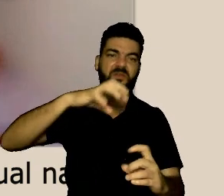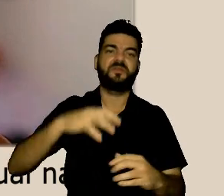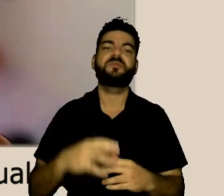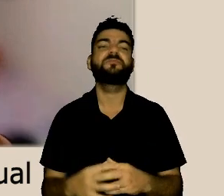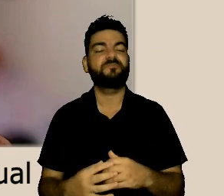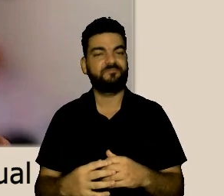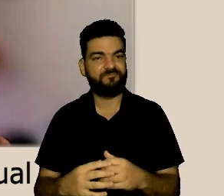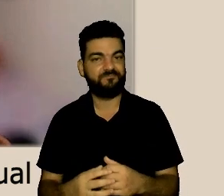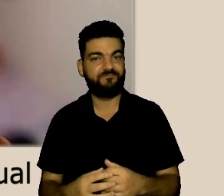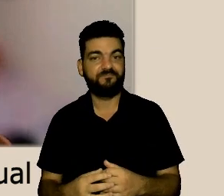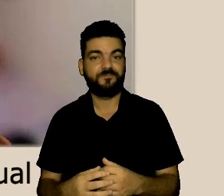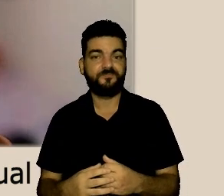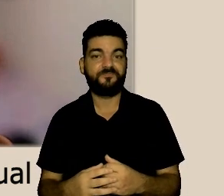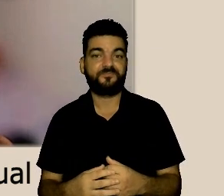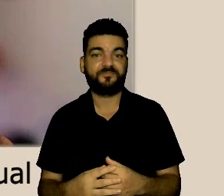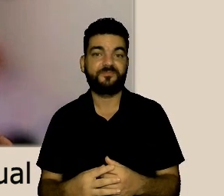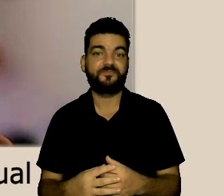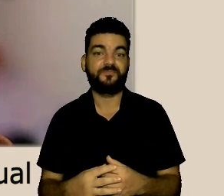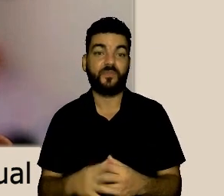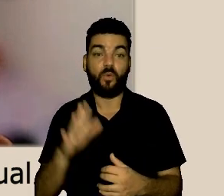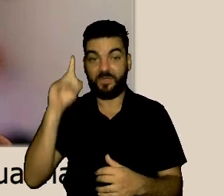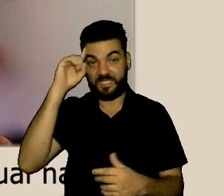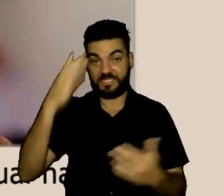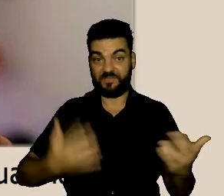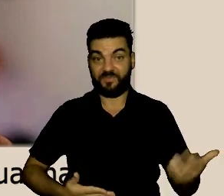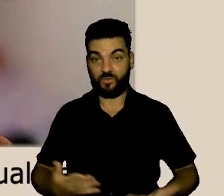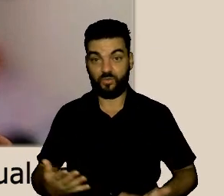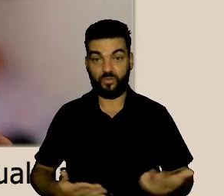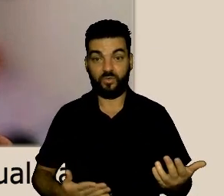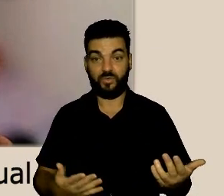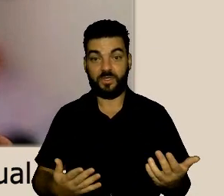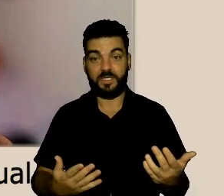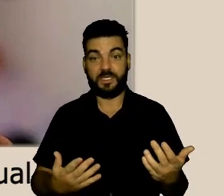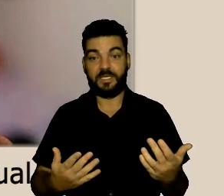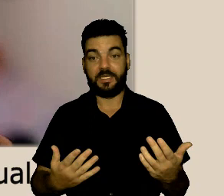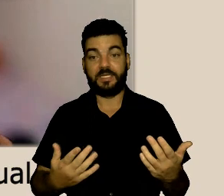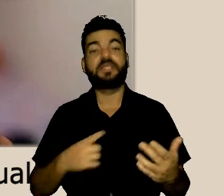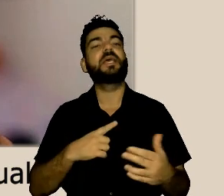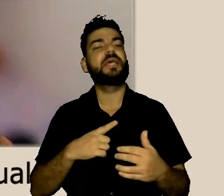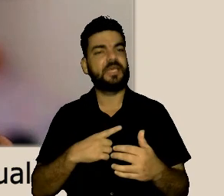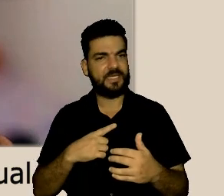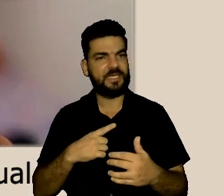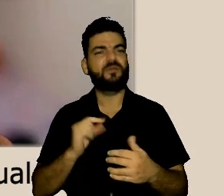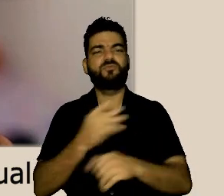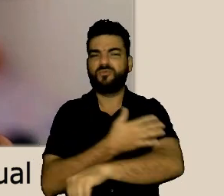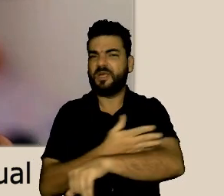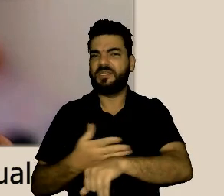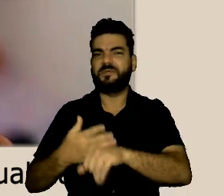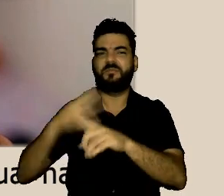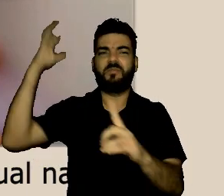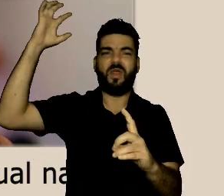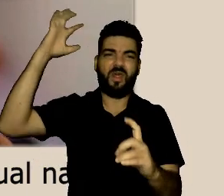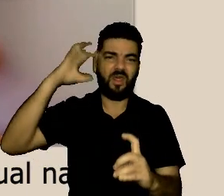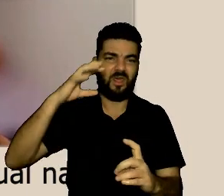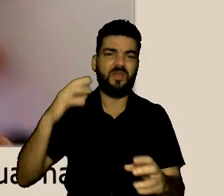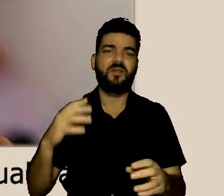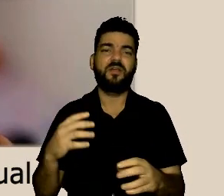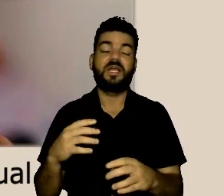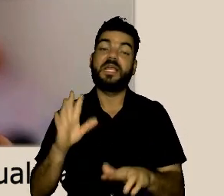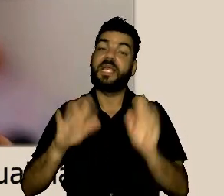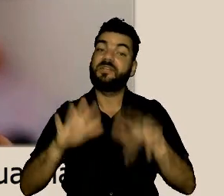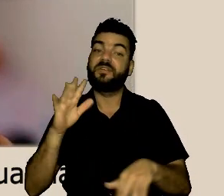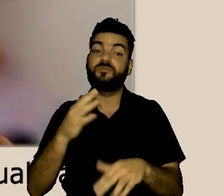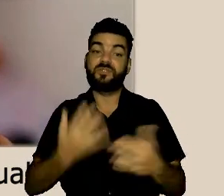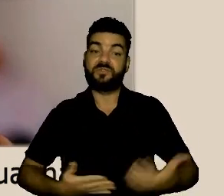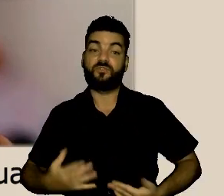um chefe ou de uma pessoa que ocupa um cargo mais elevado dentro da administração porque os servidores que compõem a comissão ficam de